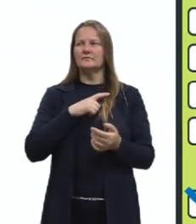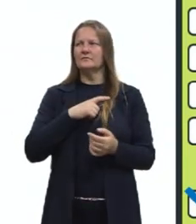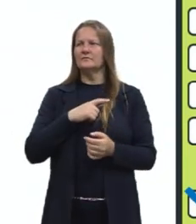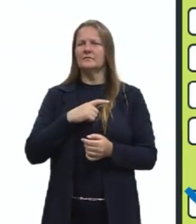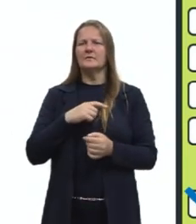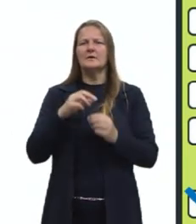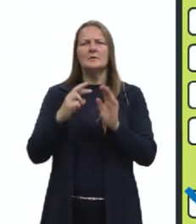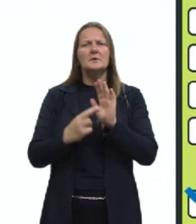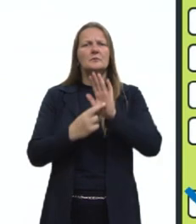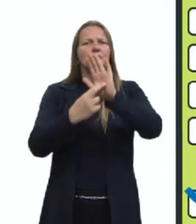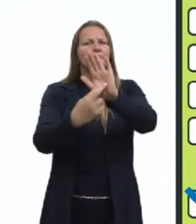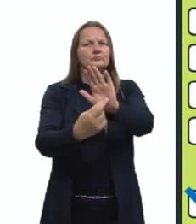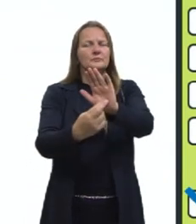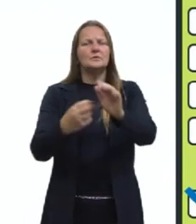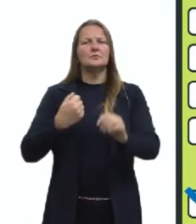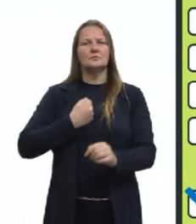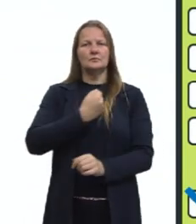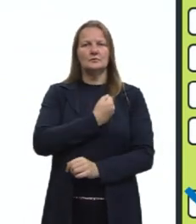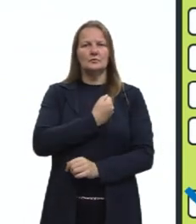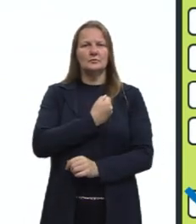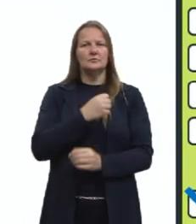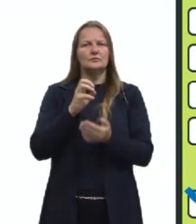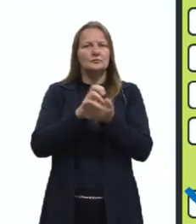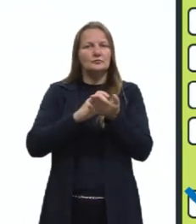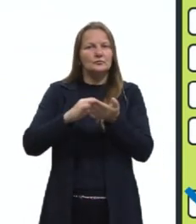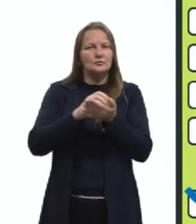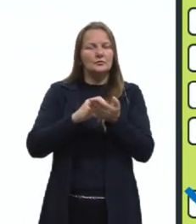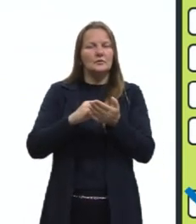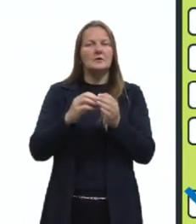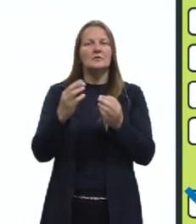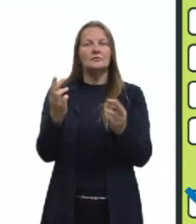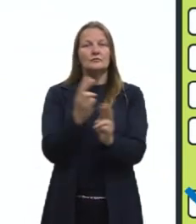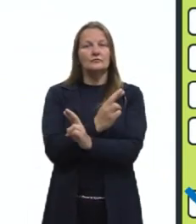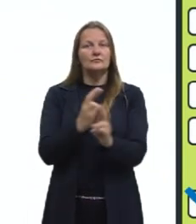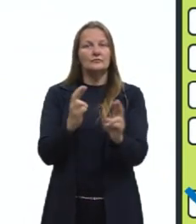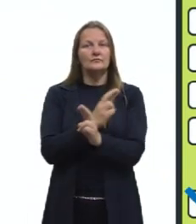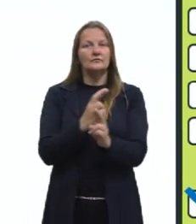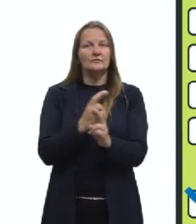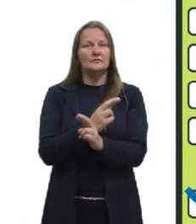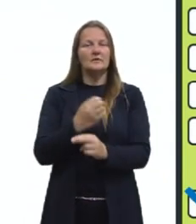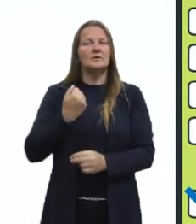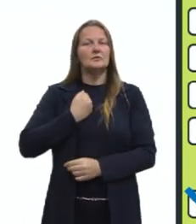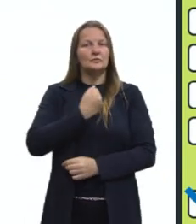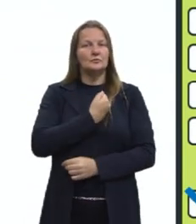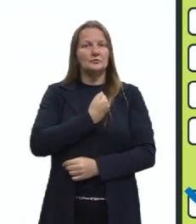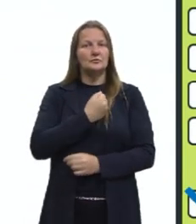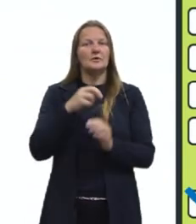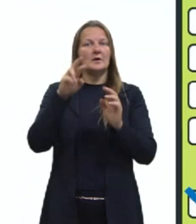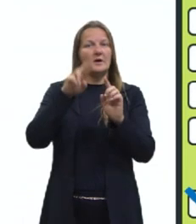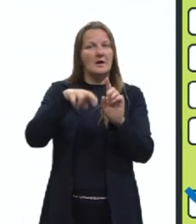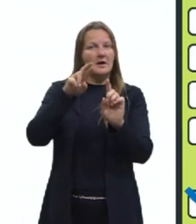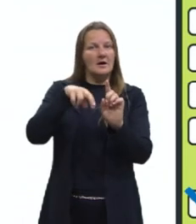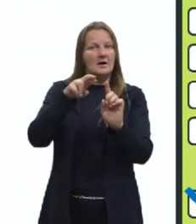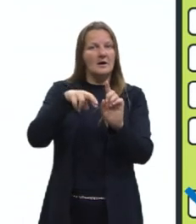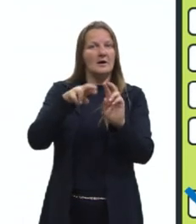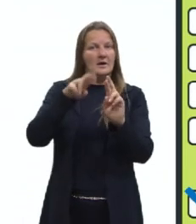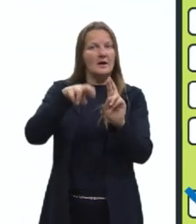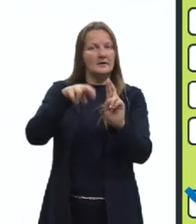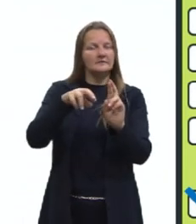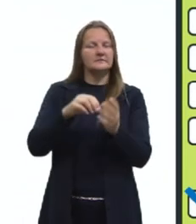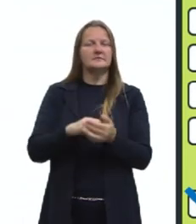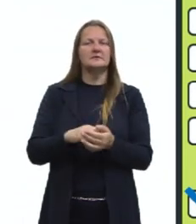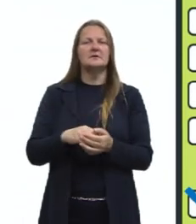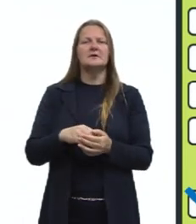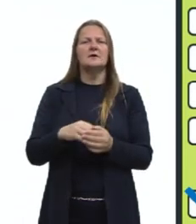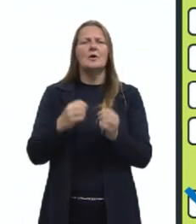representações dos números e operações envolvendo, então, os números reais. Identificar padrões